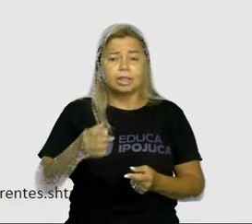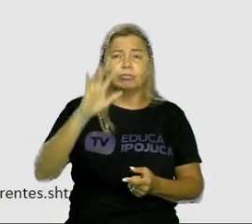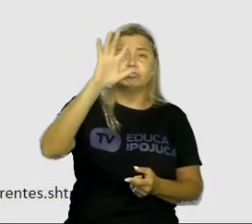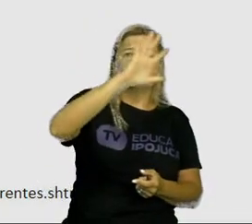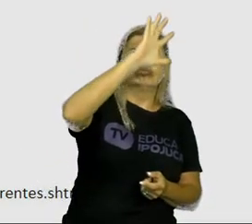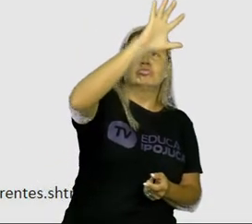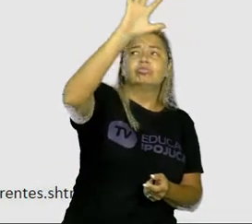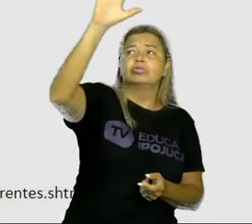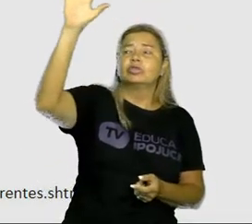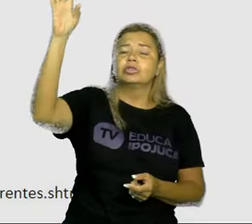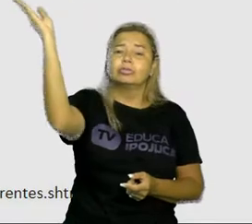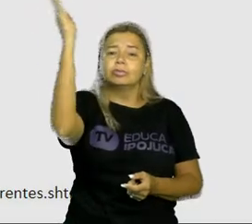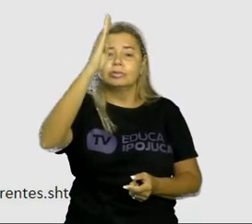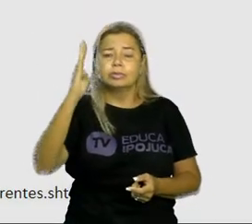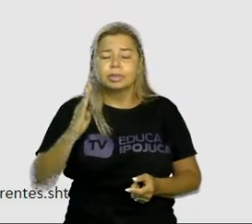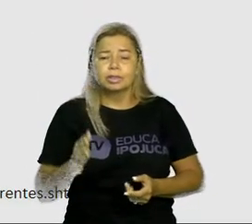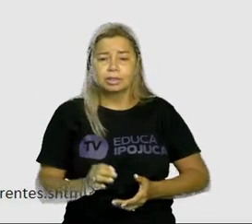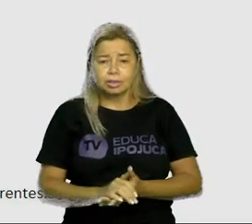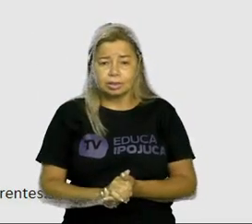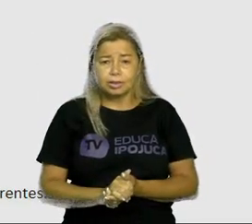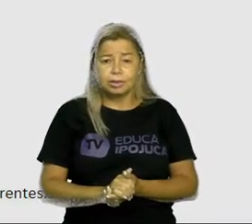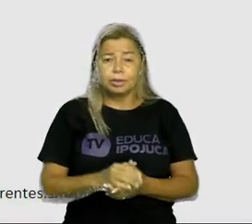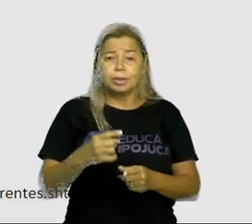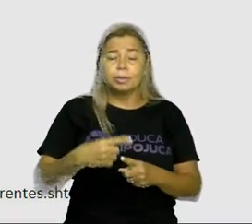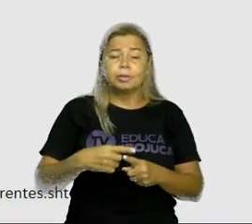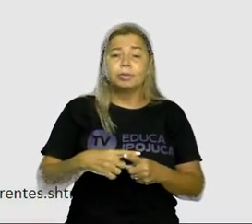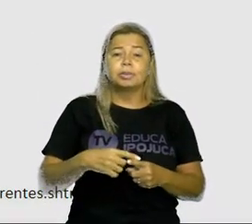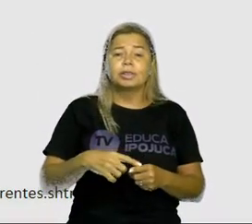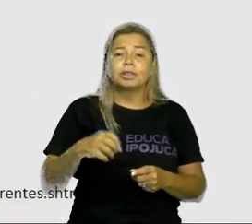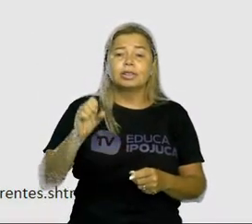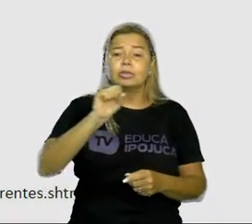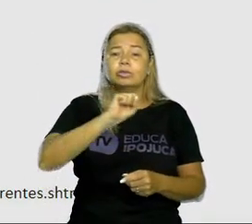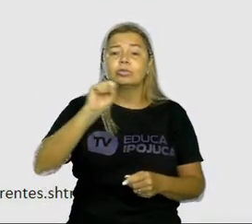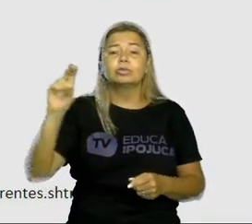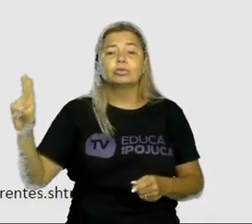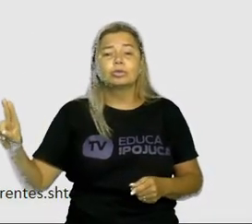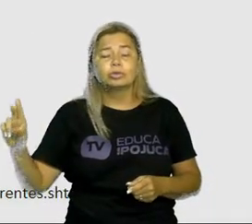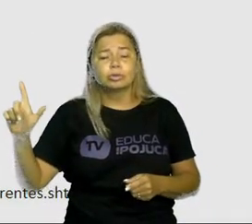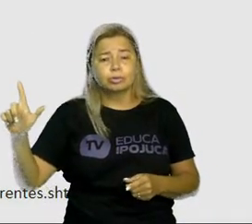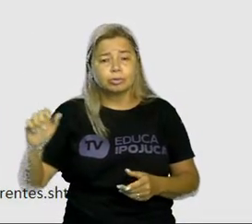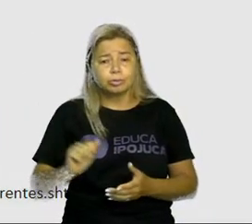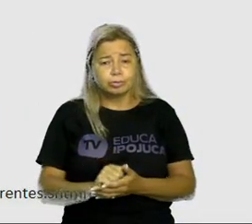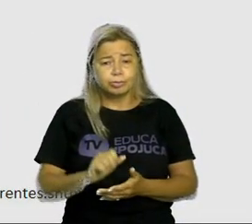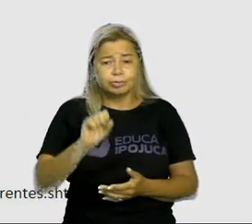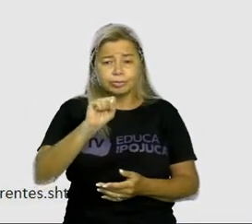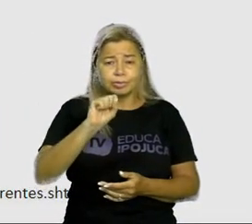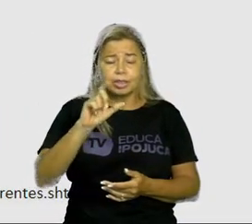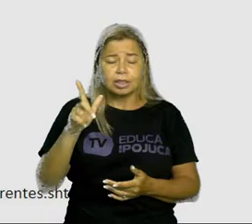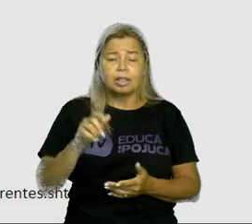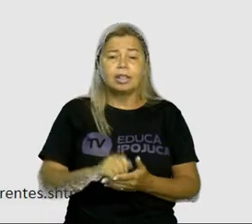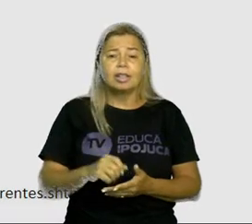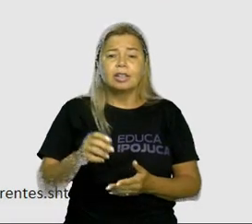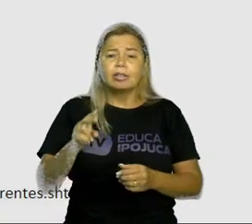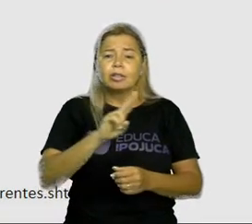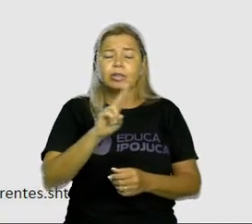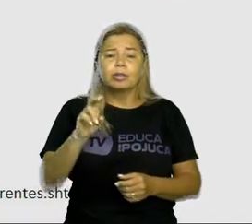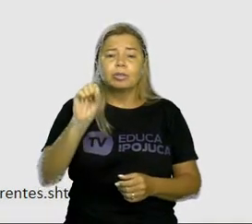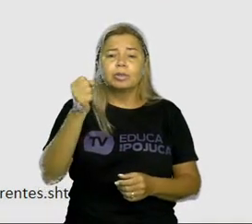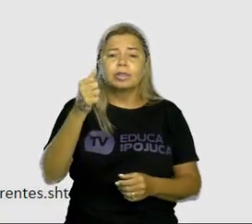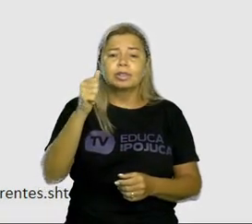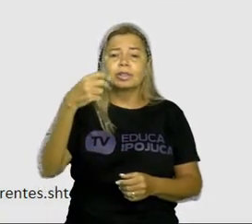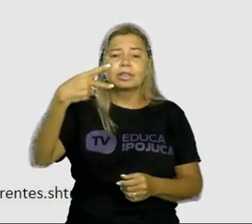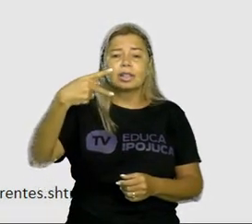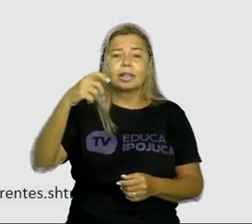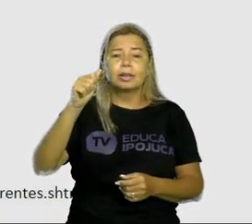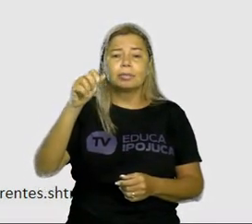lá pro lado do sul, ela é chamada de sapata. Olha que nome diferente. Lá no nordeste, ela é conhecida